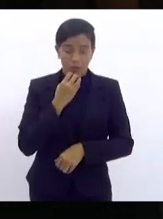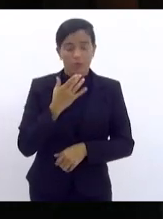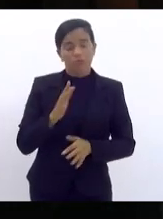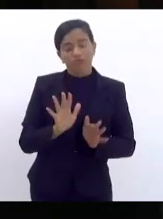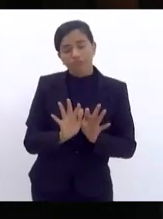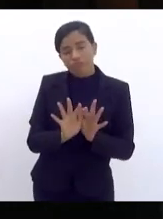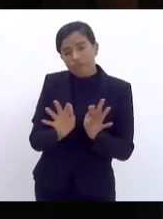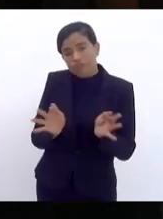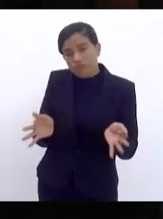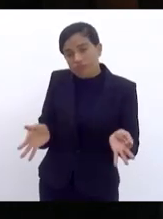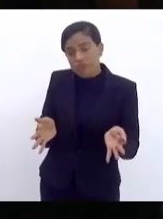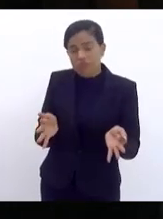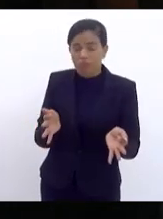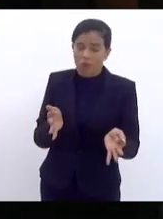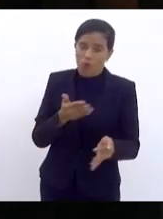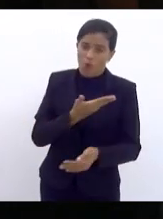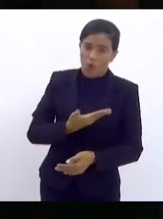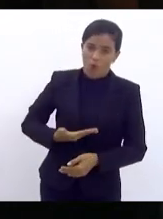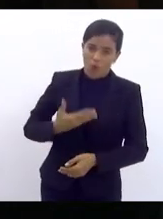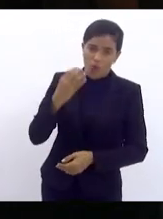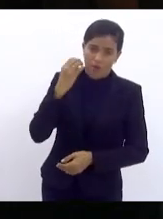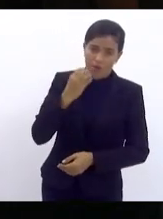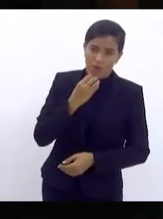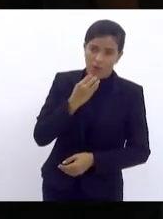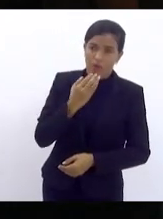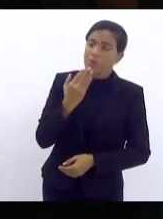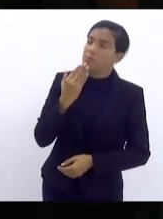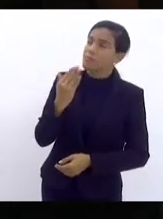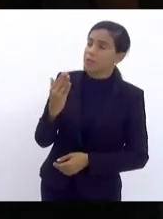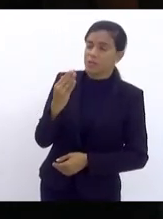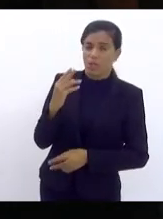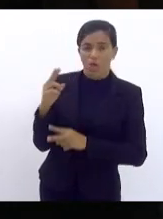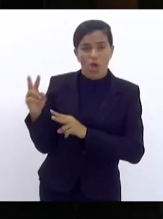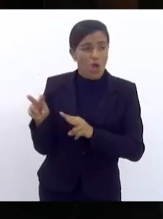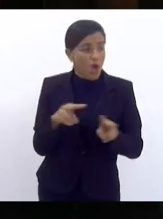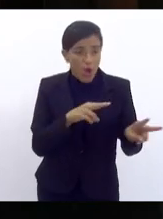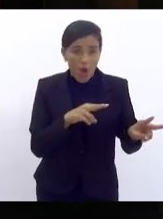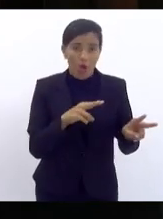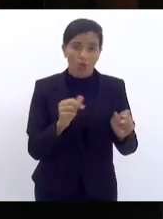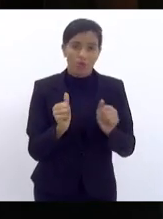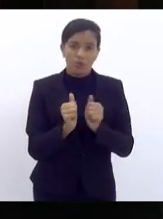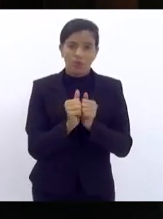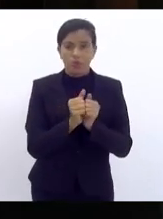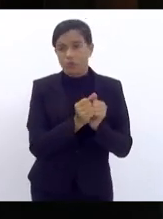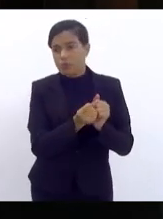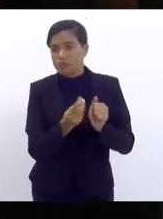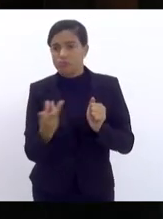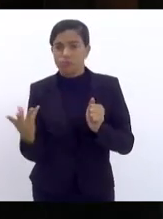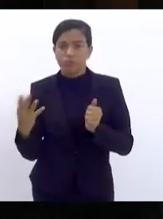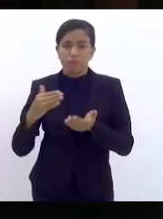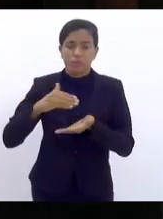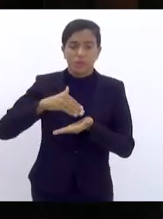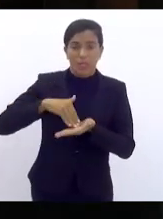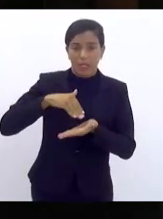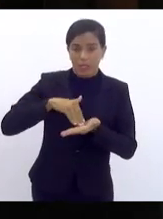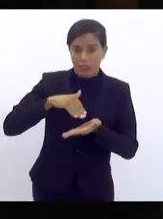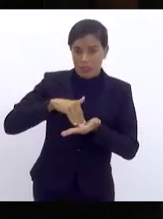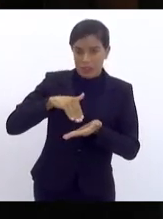humildade, governador, fazer esse pedido, que o senhor olhe, juntamente com o secretário, para que nós possamos